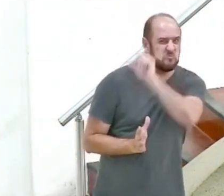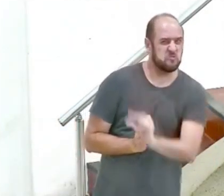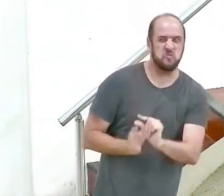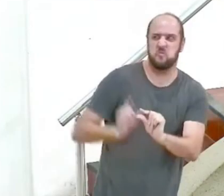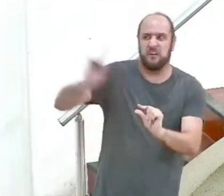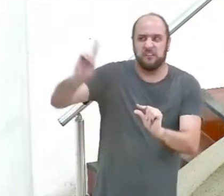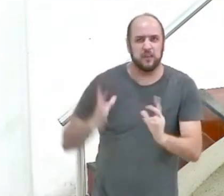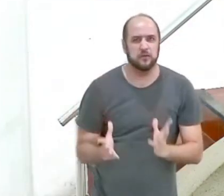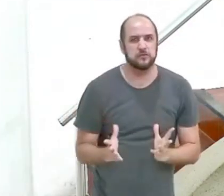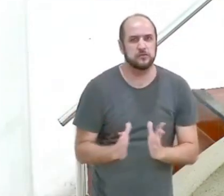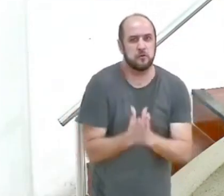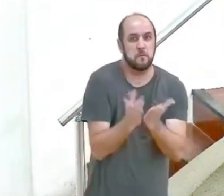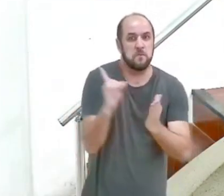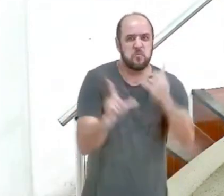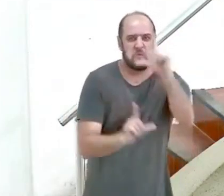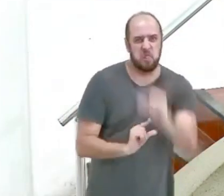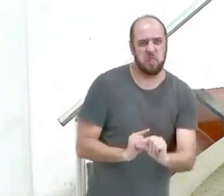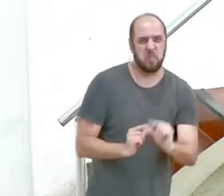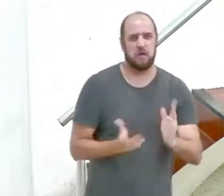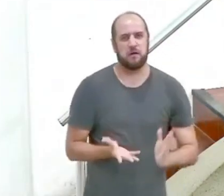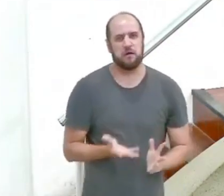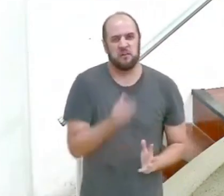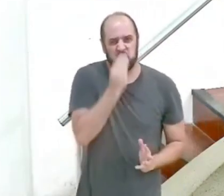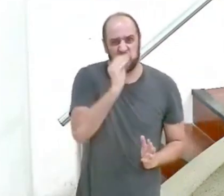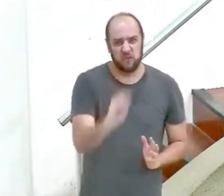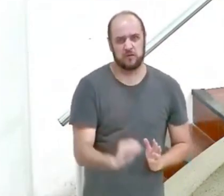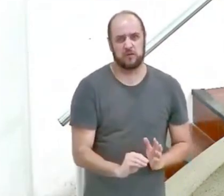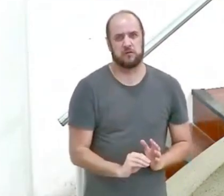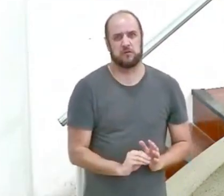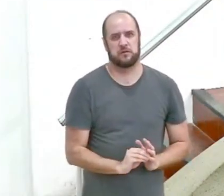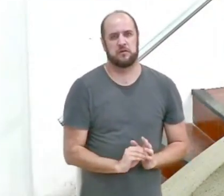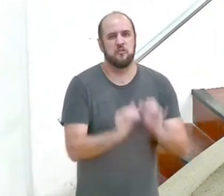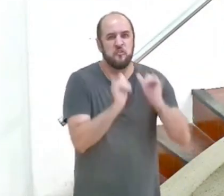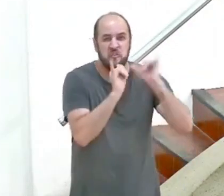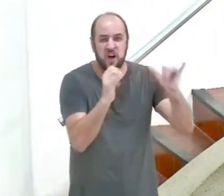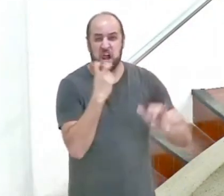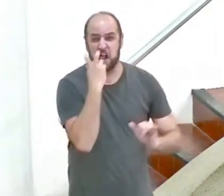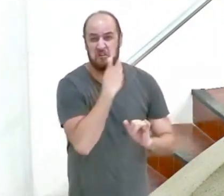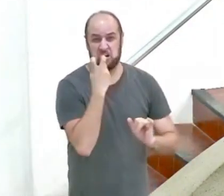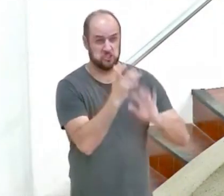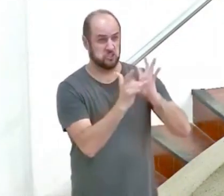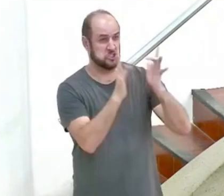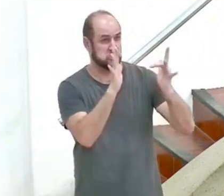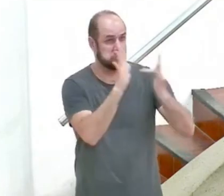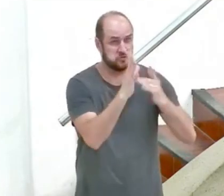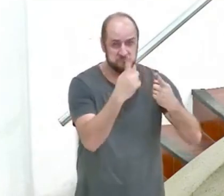Deus está falando em sua palavra todos aqueles que tem Cristo nos lábios mas não no coração